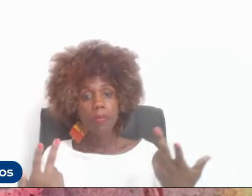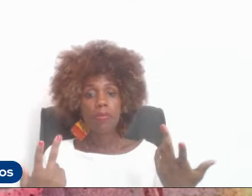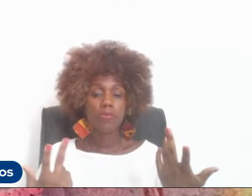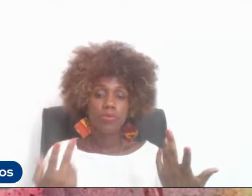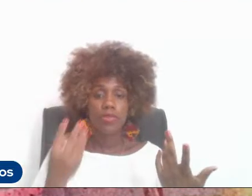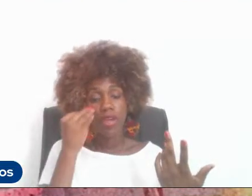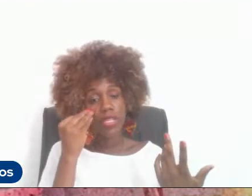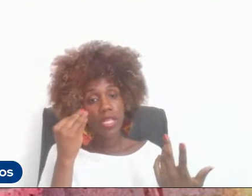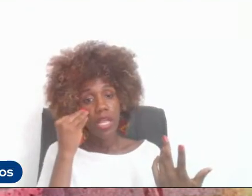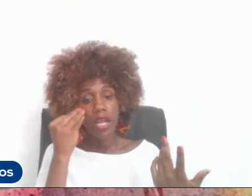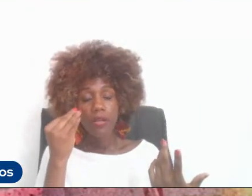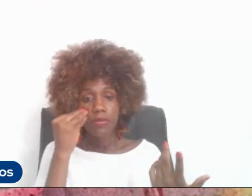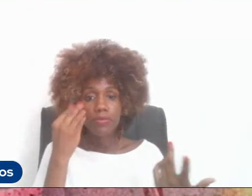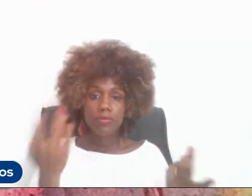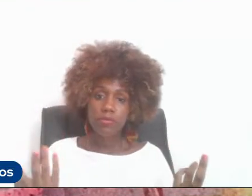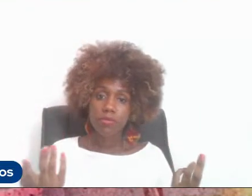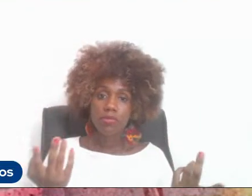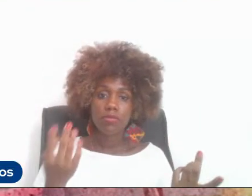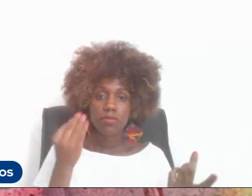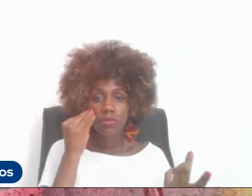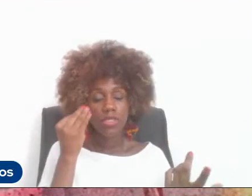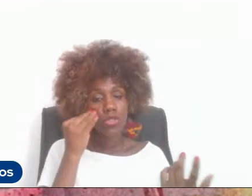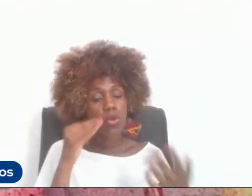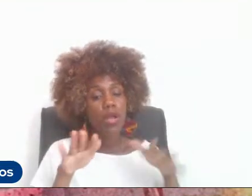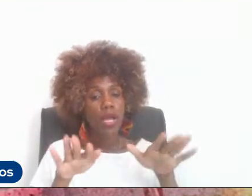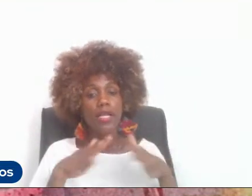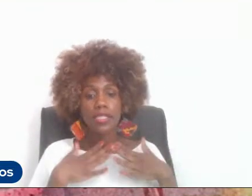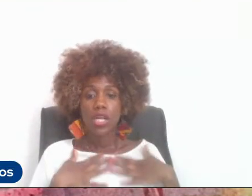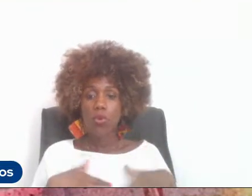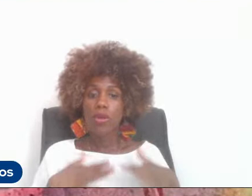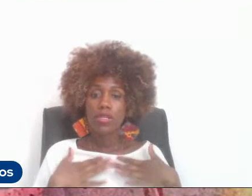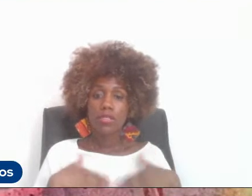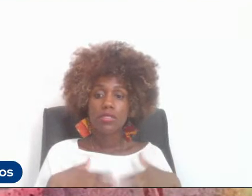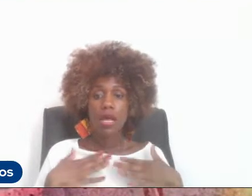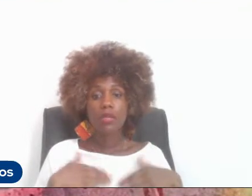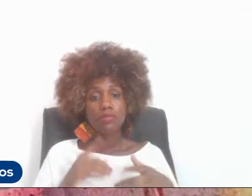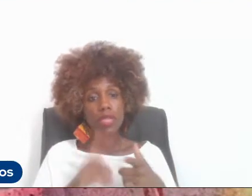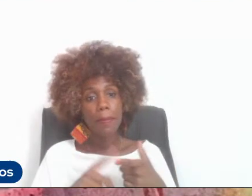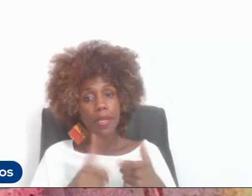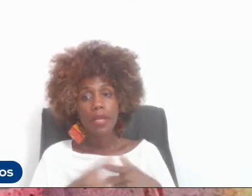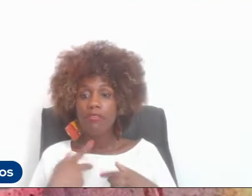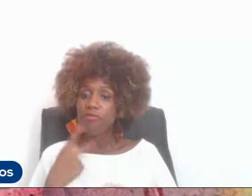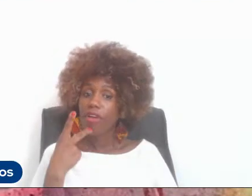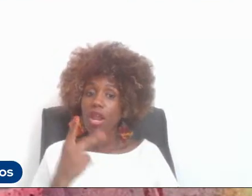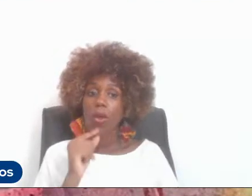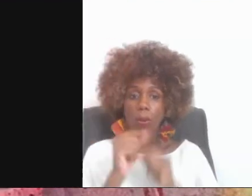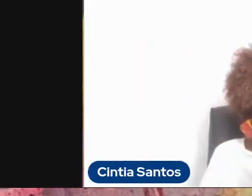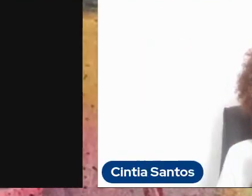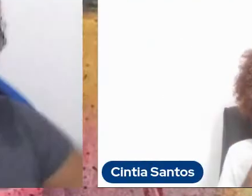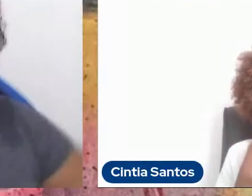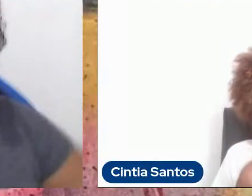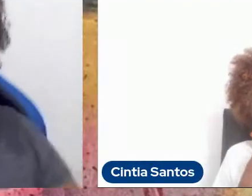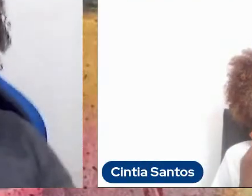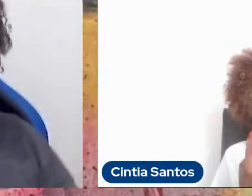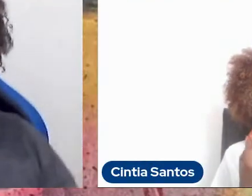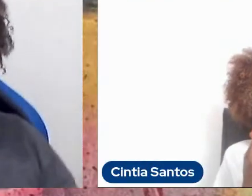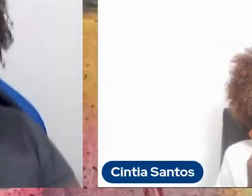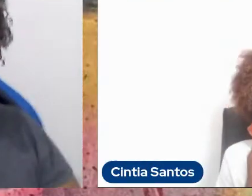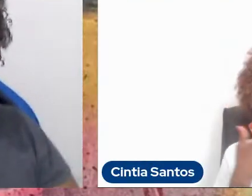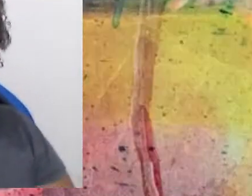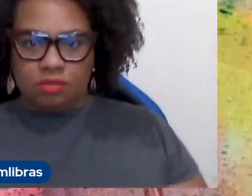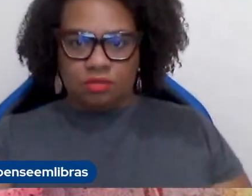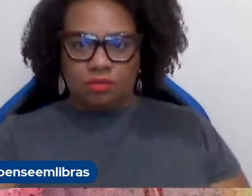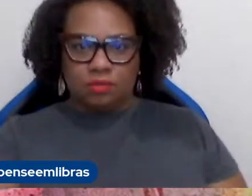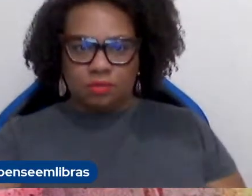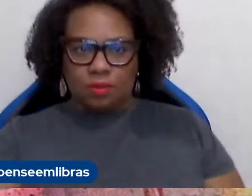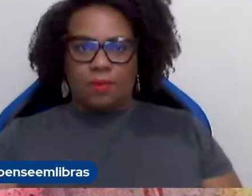enfim, tentou amenizar um pouco a situação, falou desse desconforto que nós colocamos, de como é que